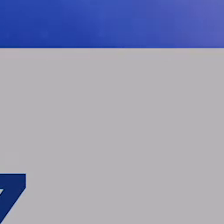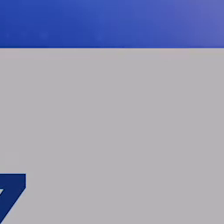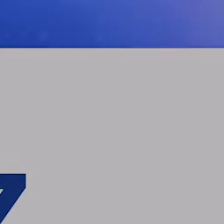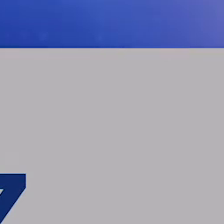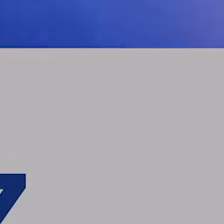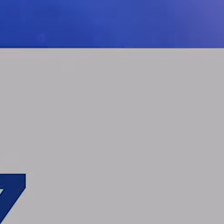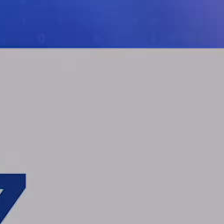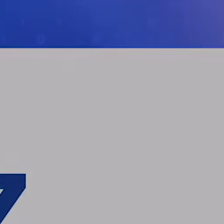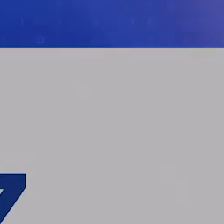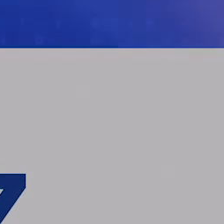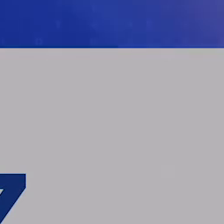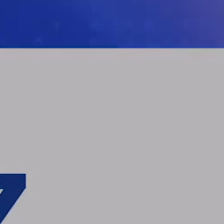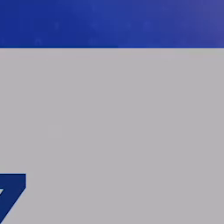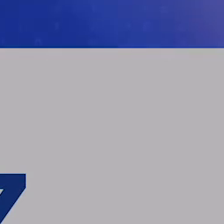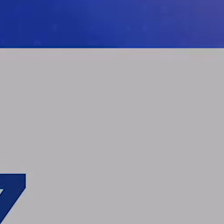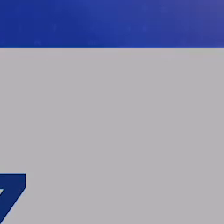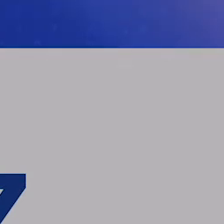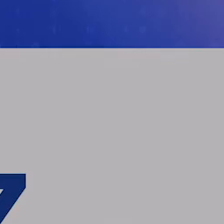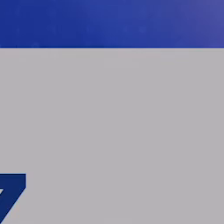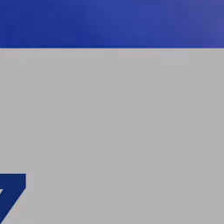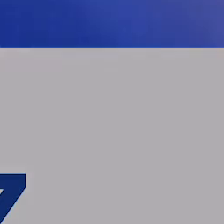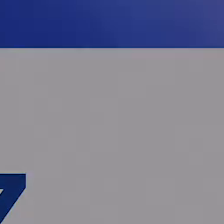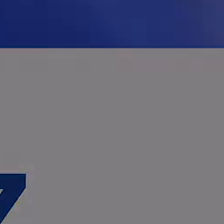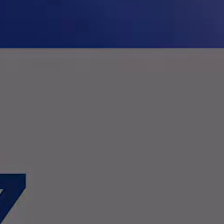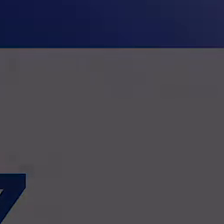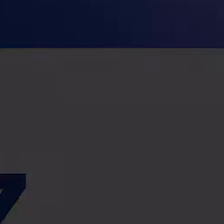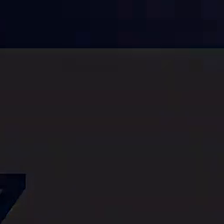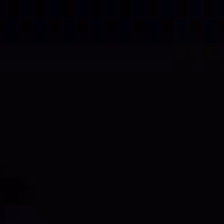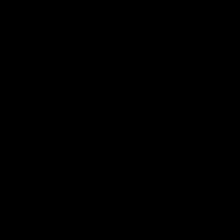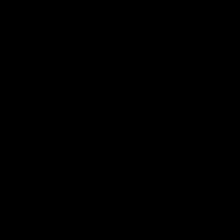Artificial, a nova fronteira da ciência brasileira.